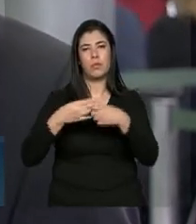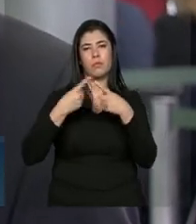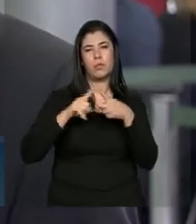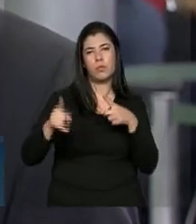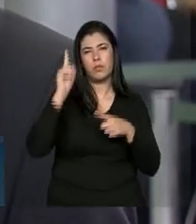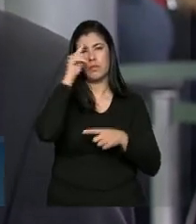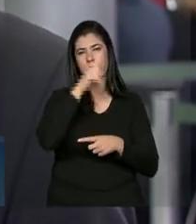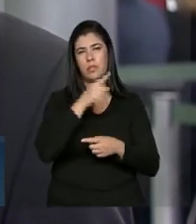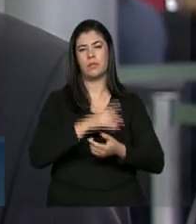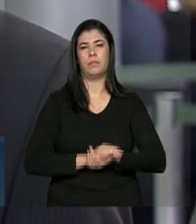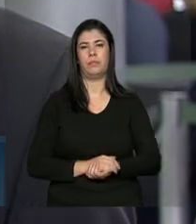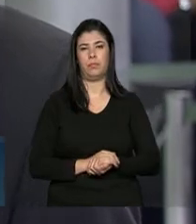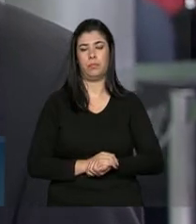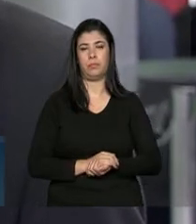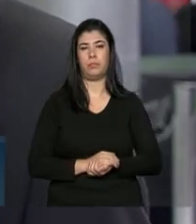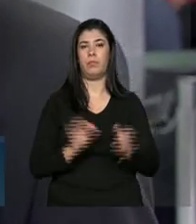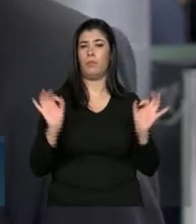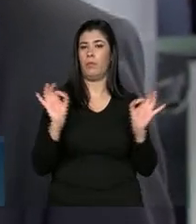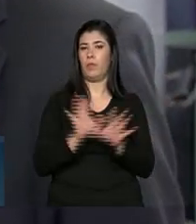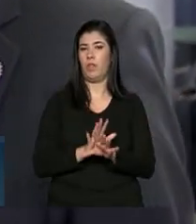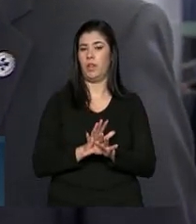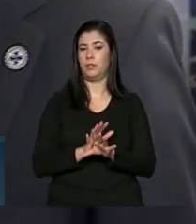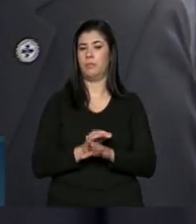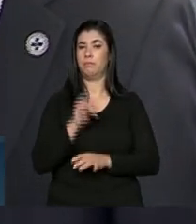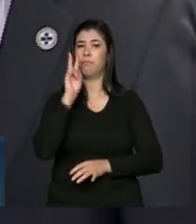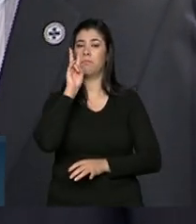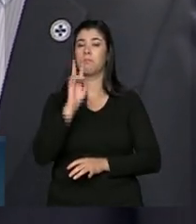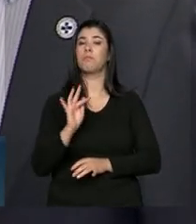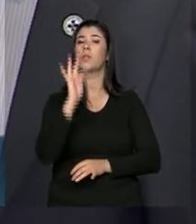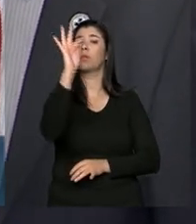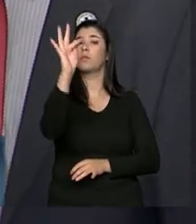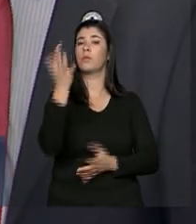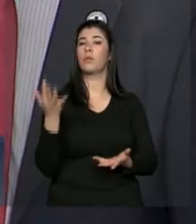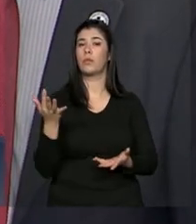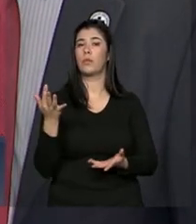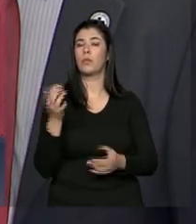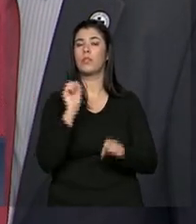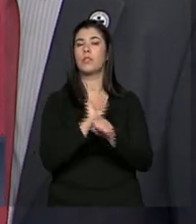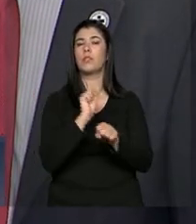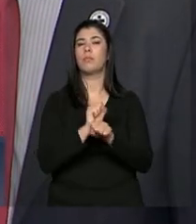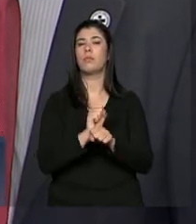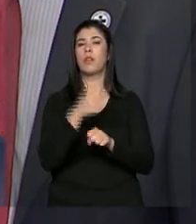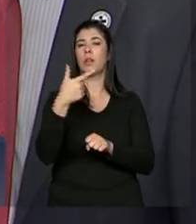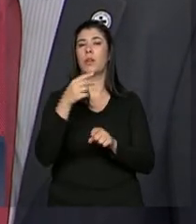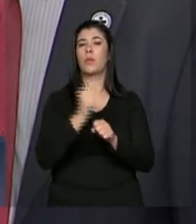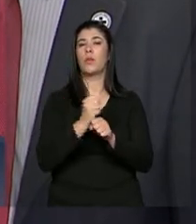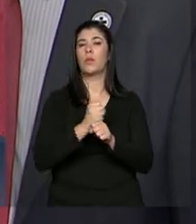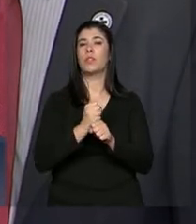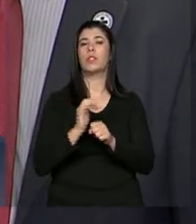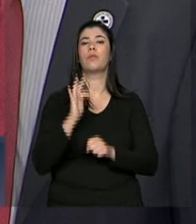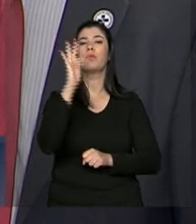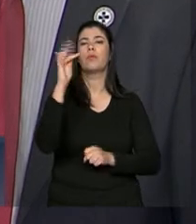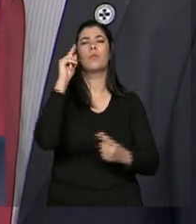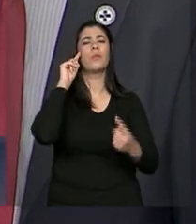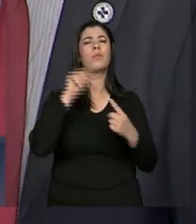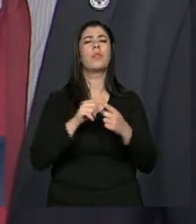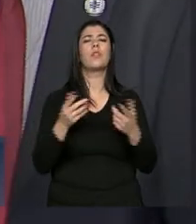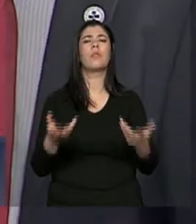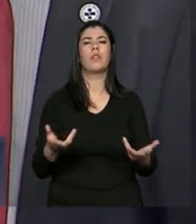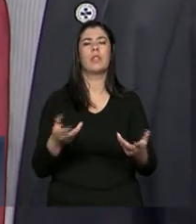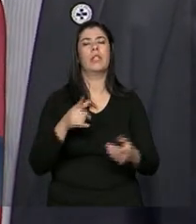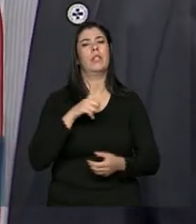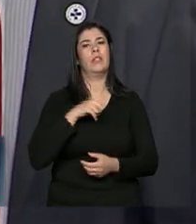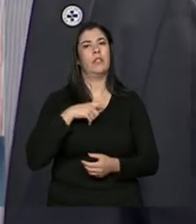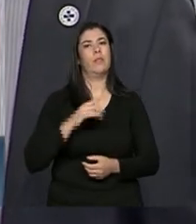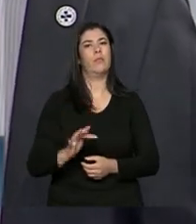mais difícil acesso. Agora para a gente encerrar, olhando para frente, o que se espera para os próximos dois anos? Já tem uma meta? Temos